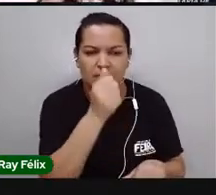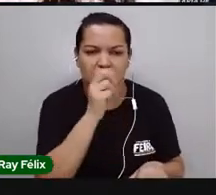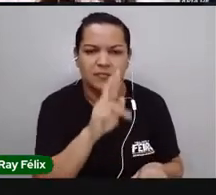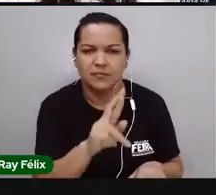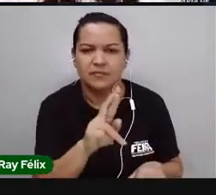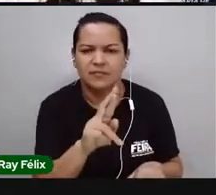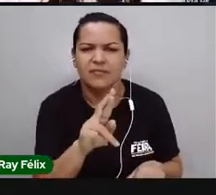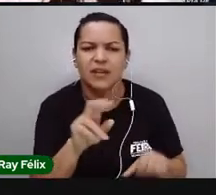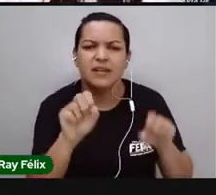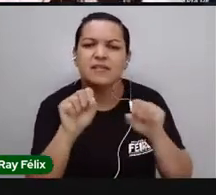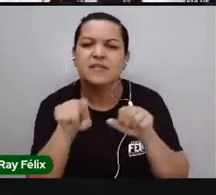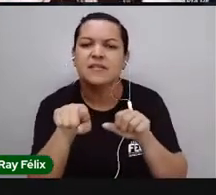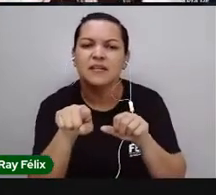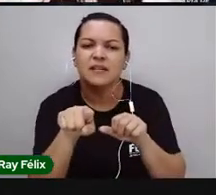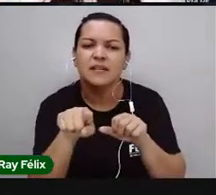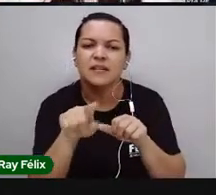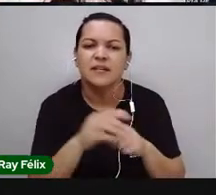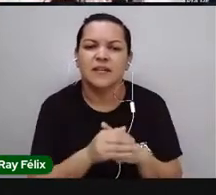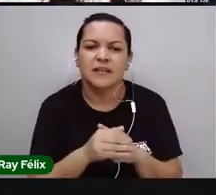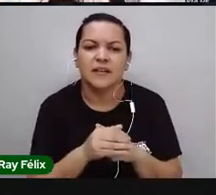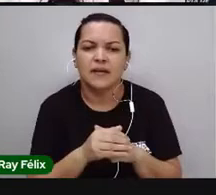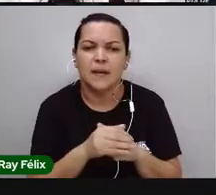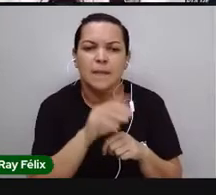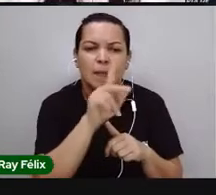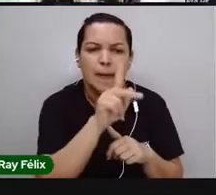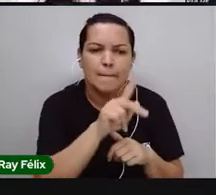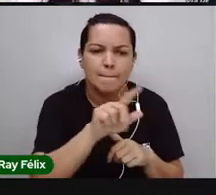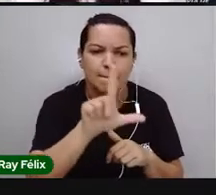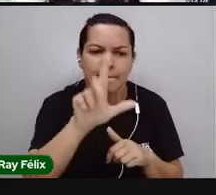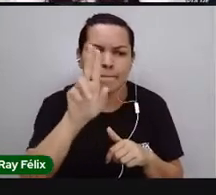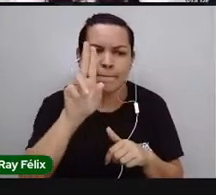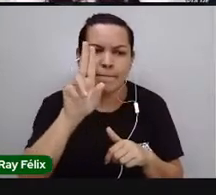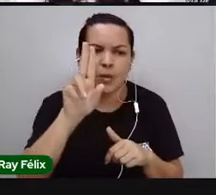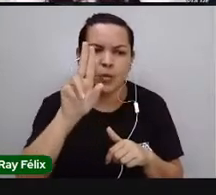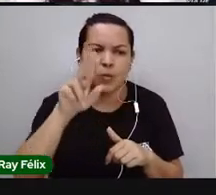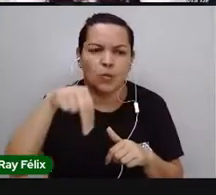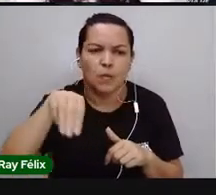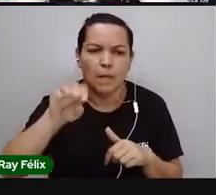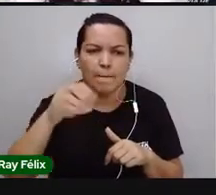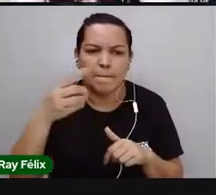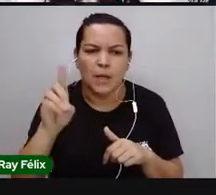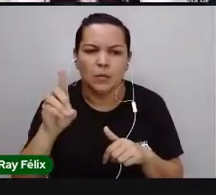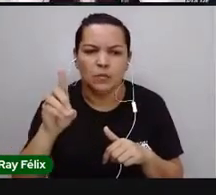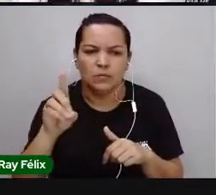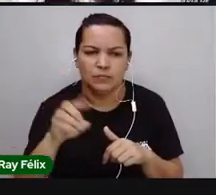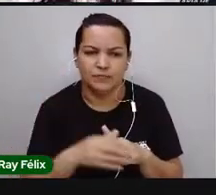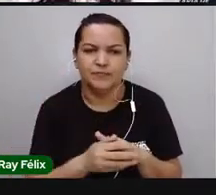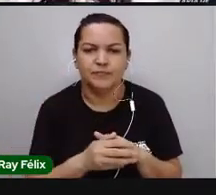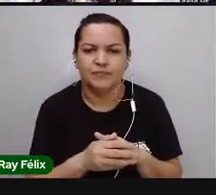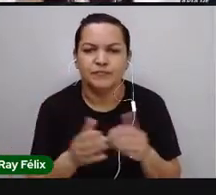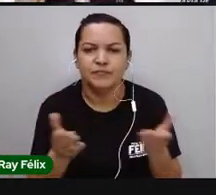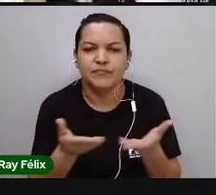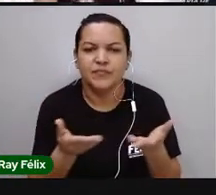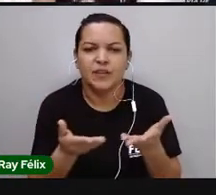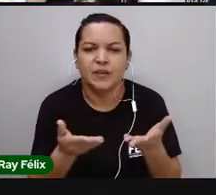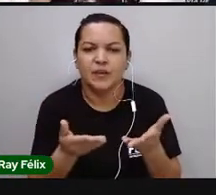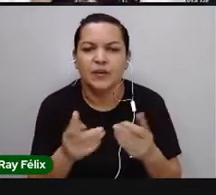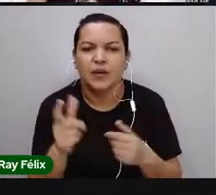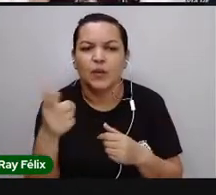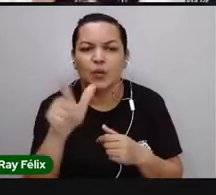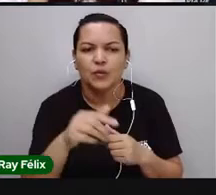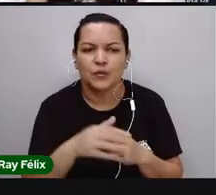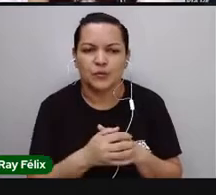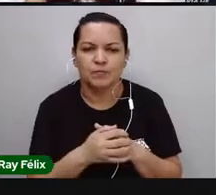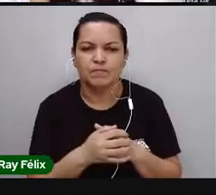esse? Esse nosso humano. Coração. Muito bem. E agora? Olha